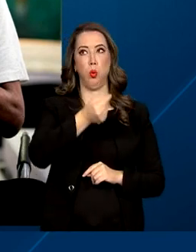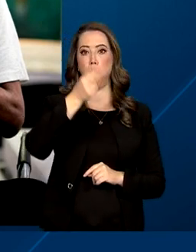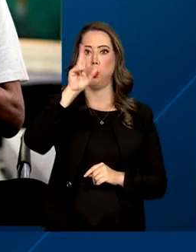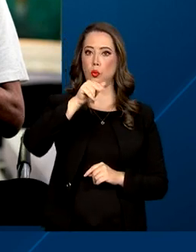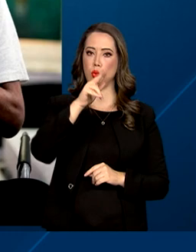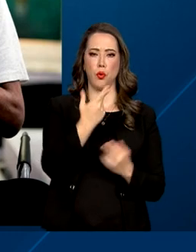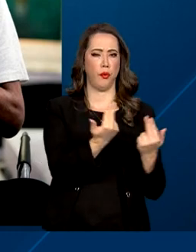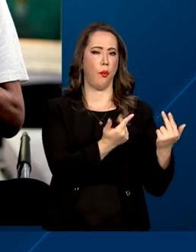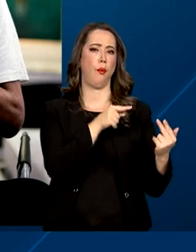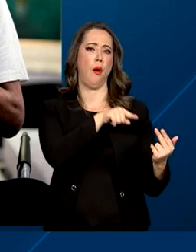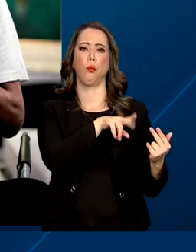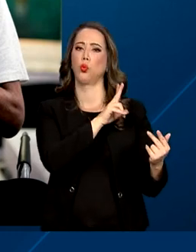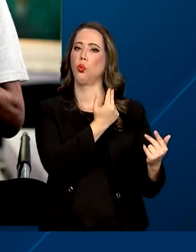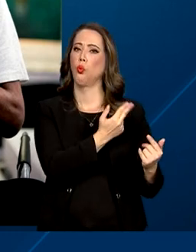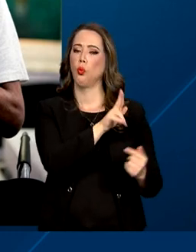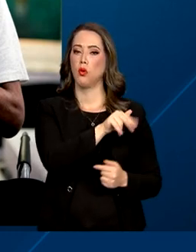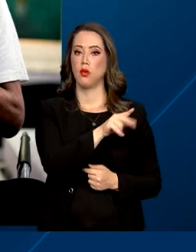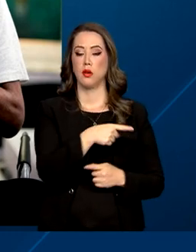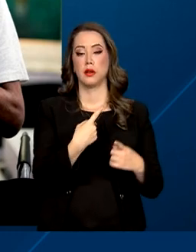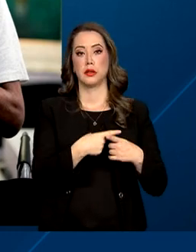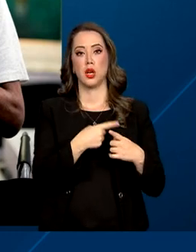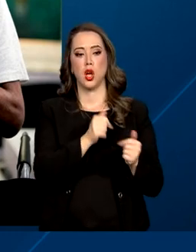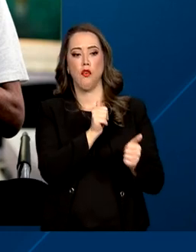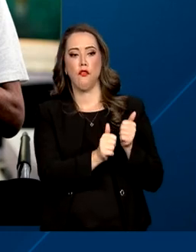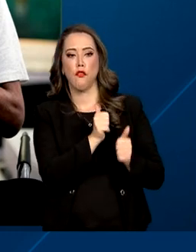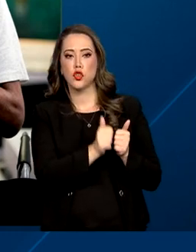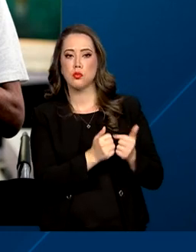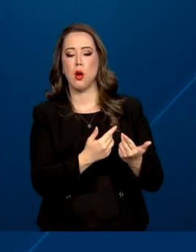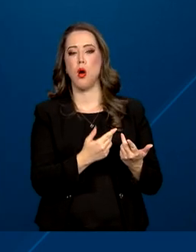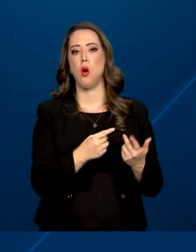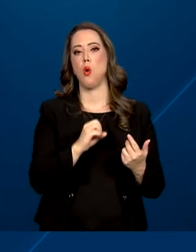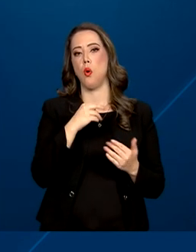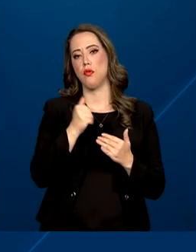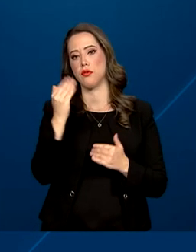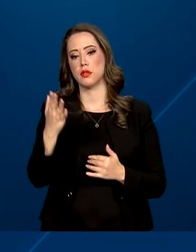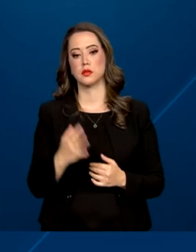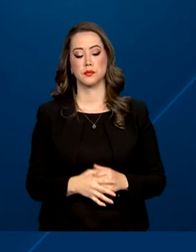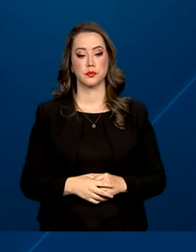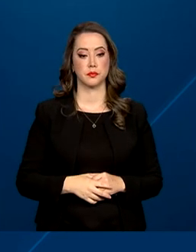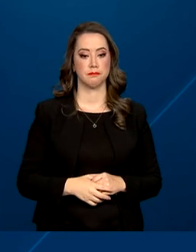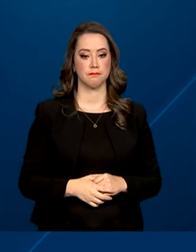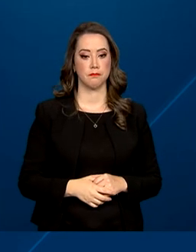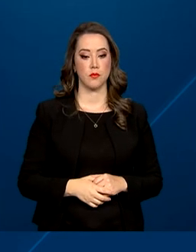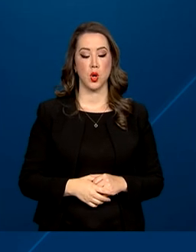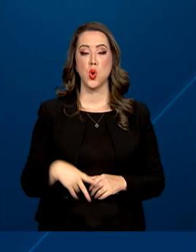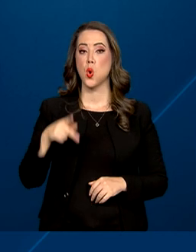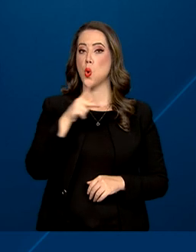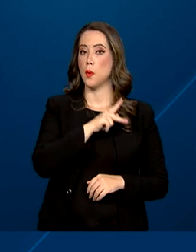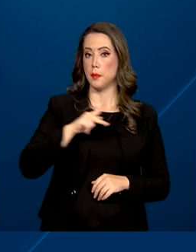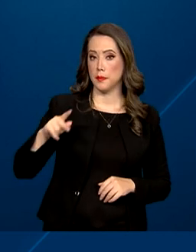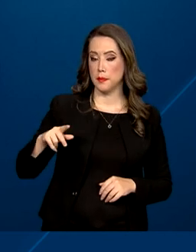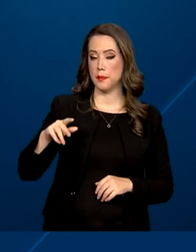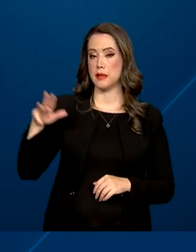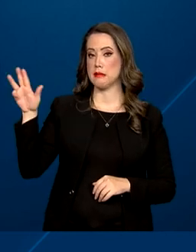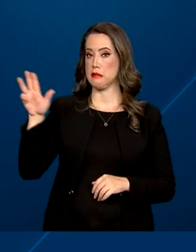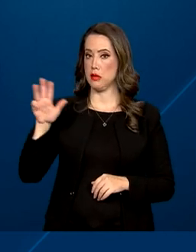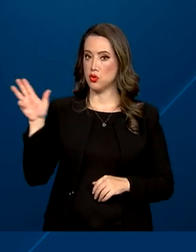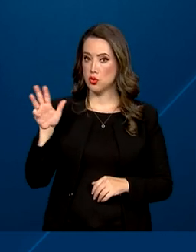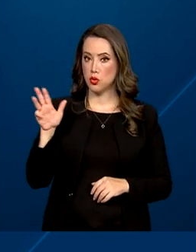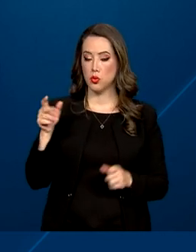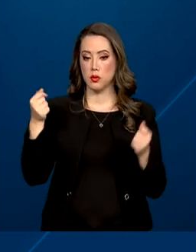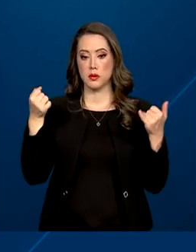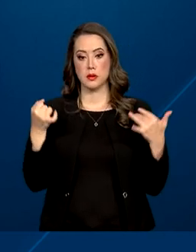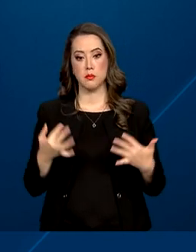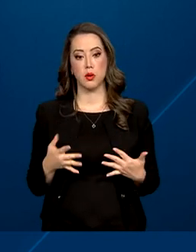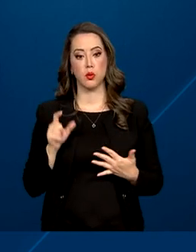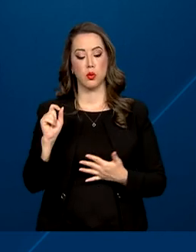jamais fez o que ele fez em campo, muito menos fora dele. Já o presidente eleito, Luiz Inácio Lula da Silva, disse